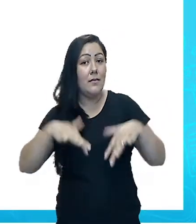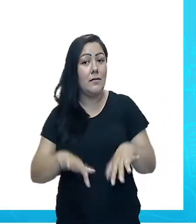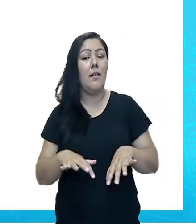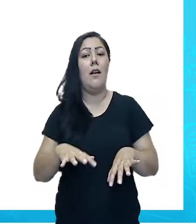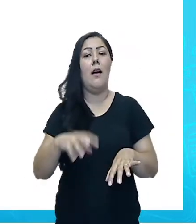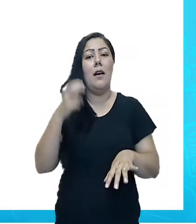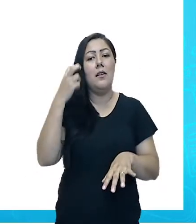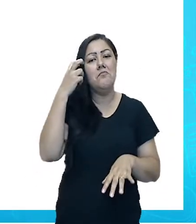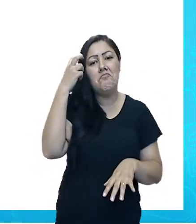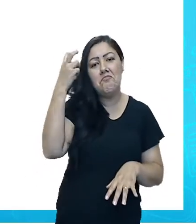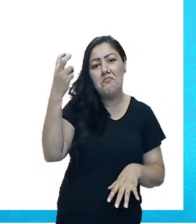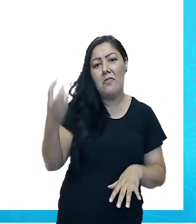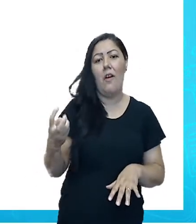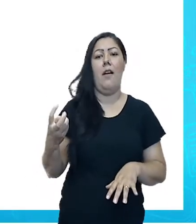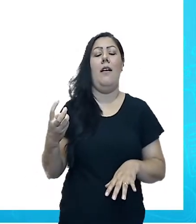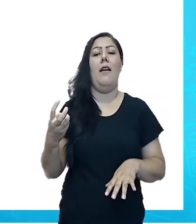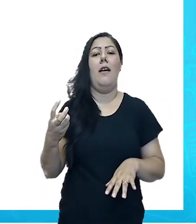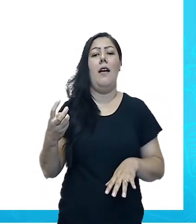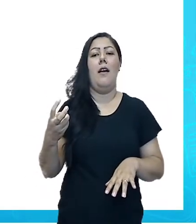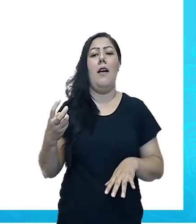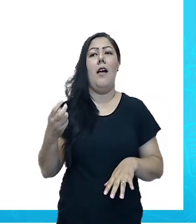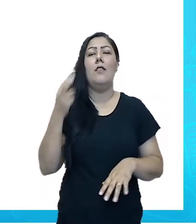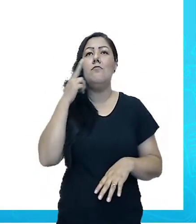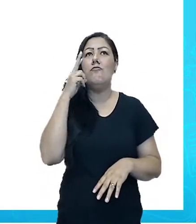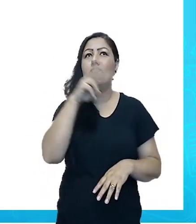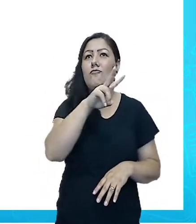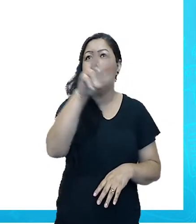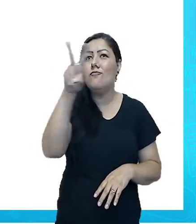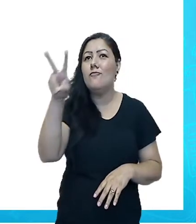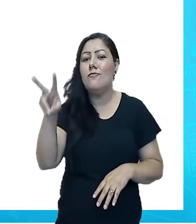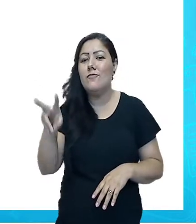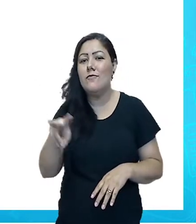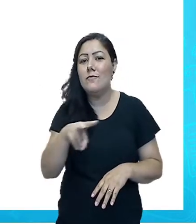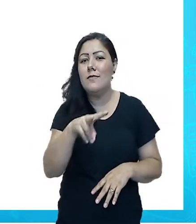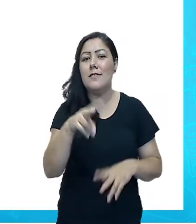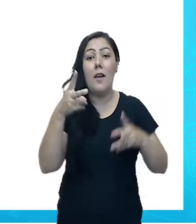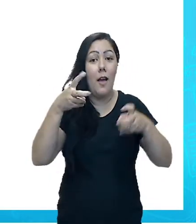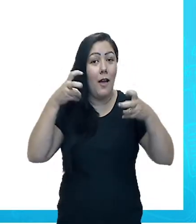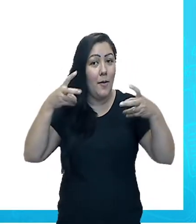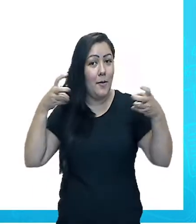vistos e percebidos em um local.